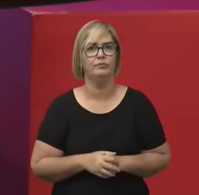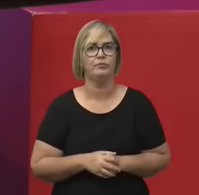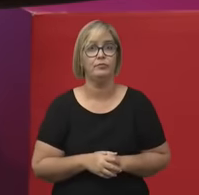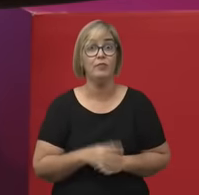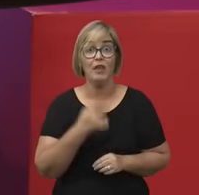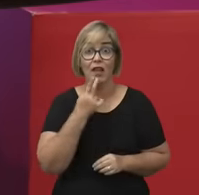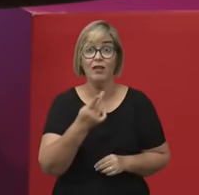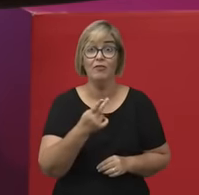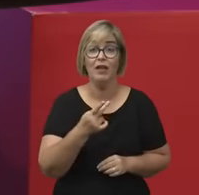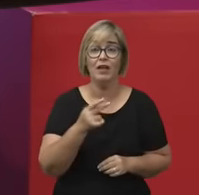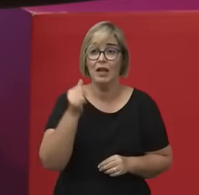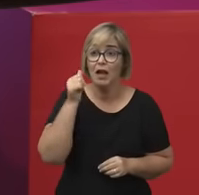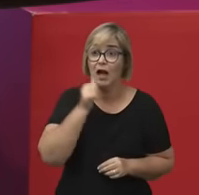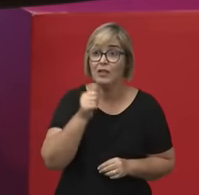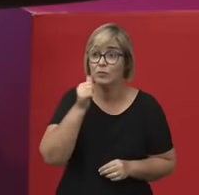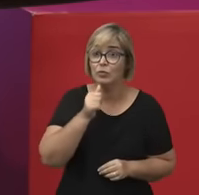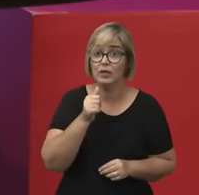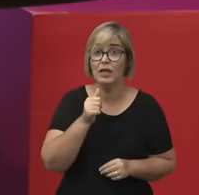mulheres